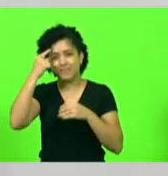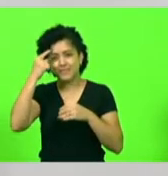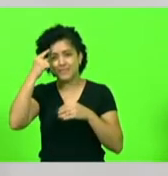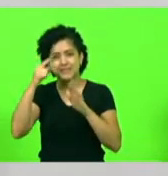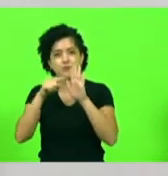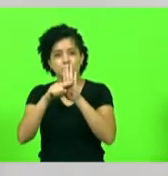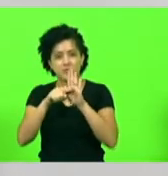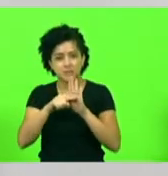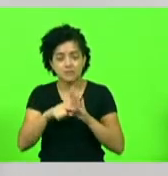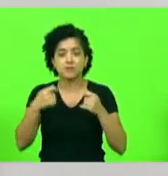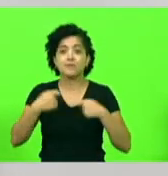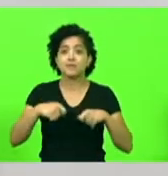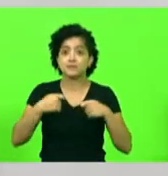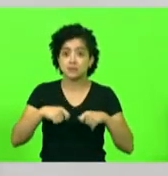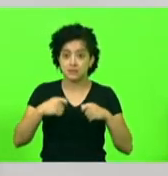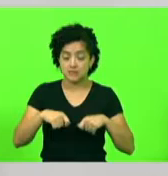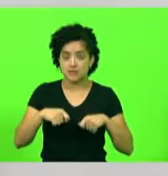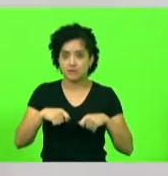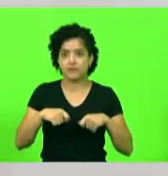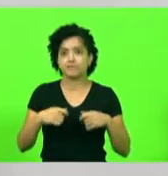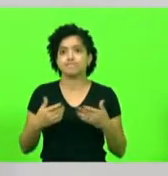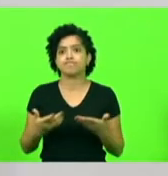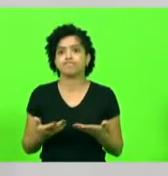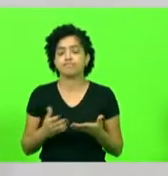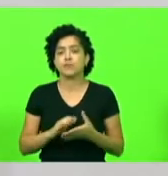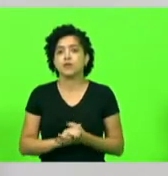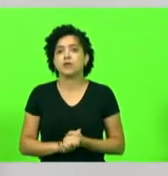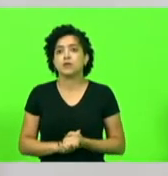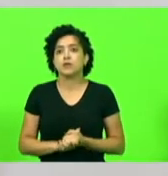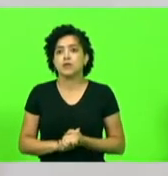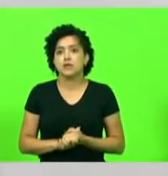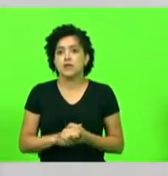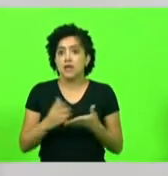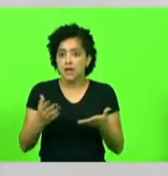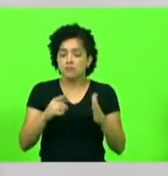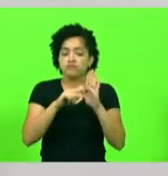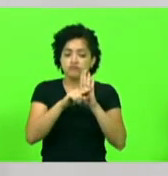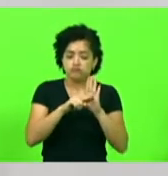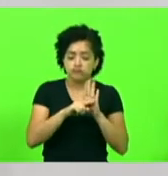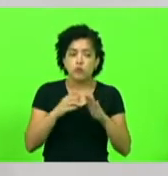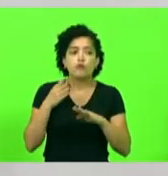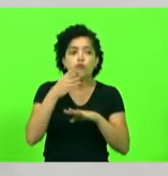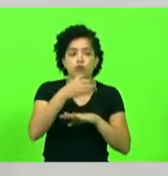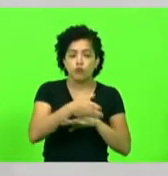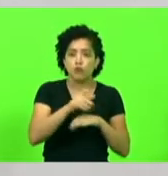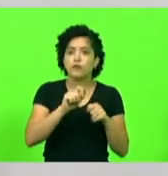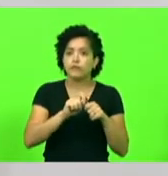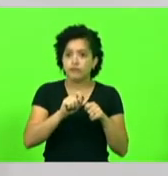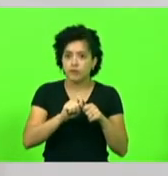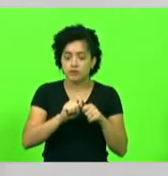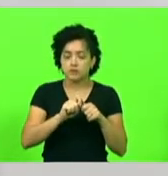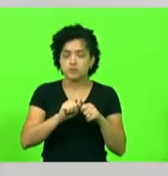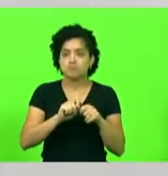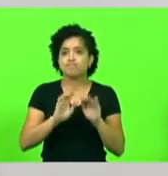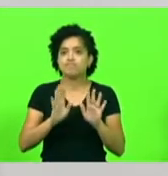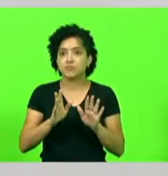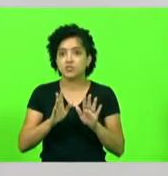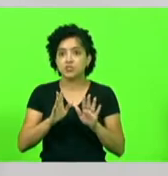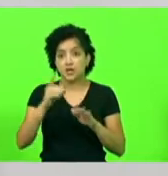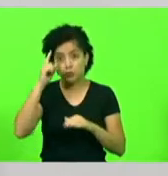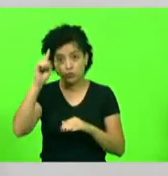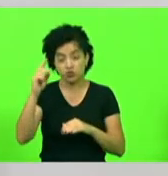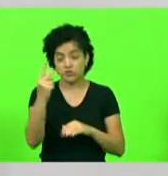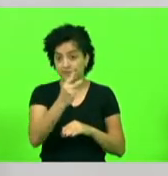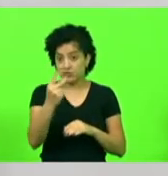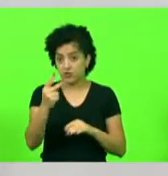teria que fazer no final da tarde. E eu fiz o exame no final da tarde e já no dia 22